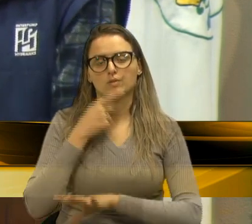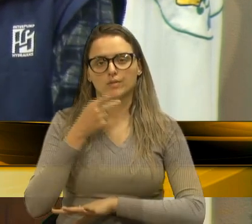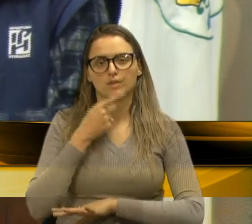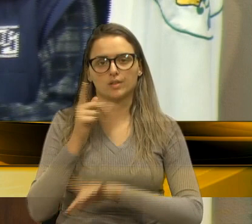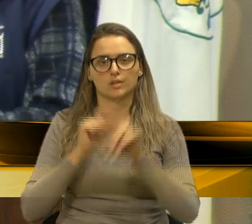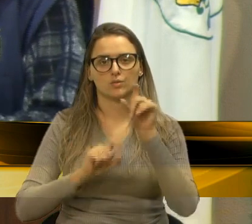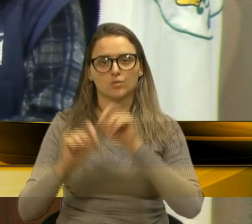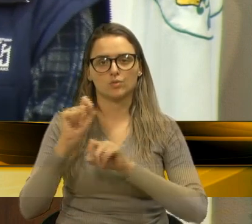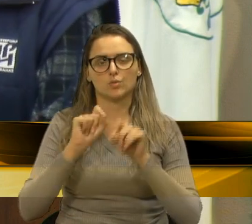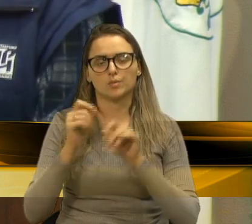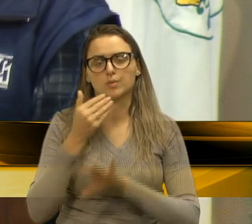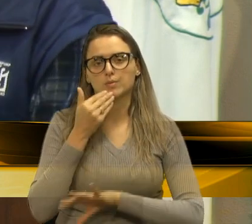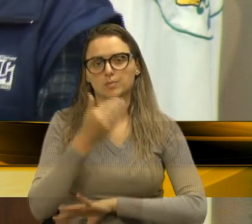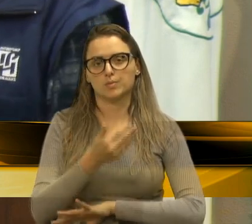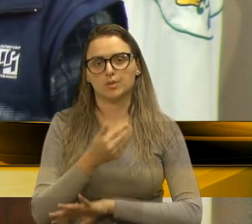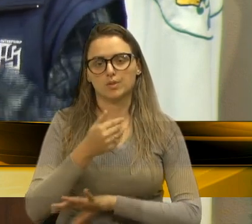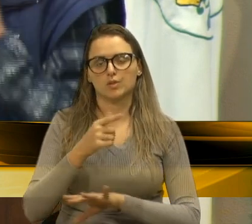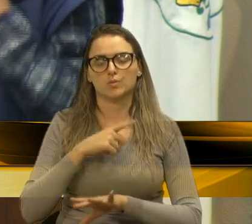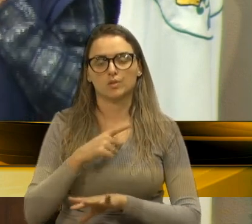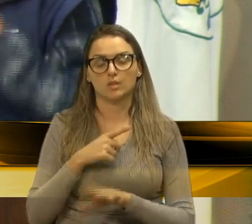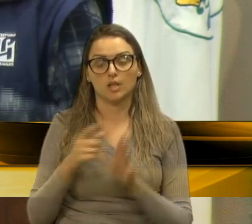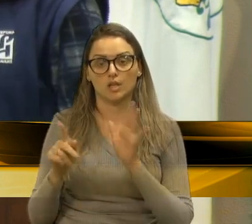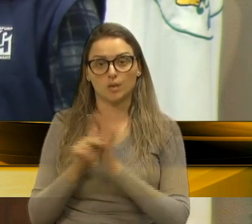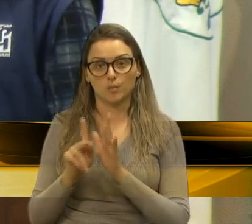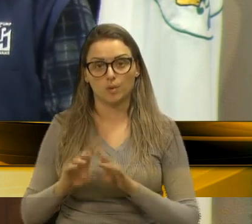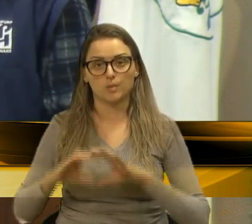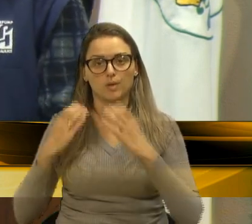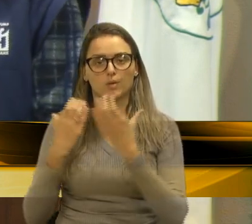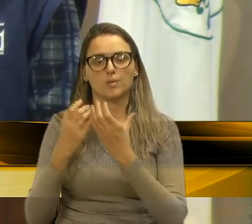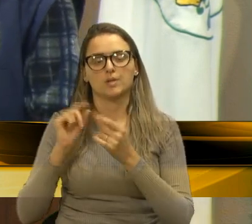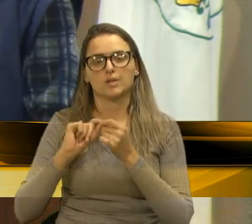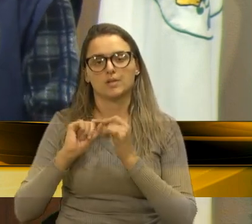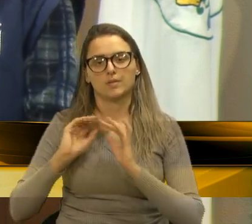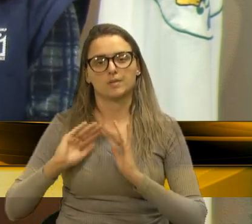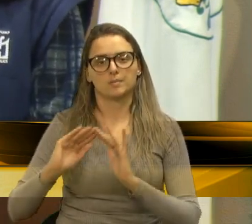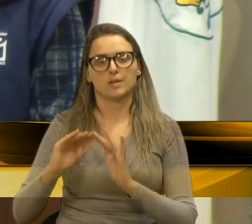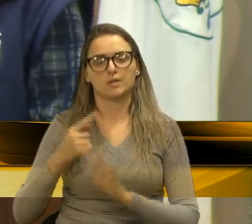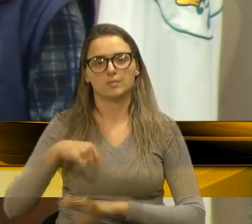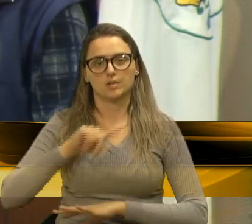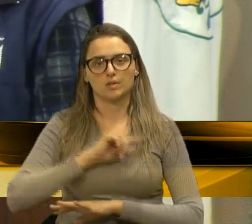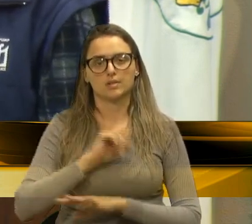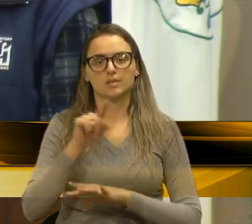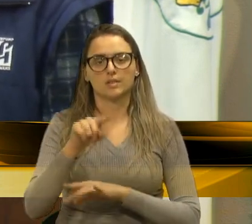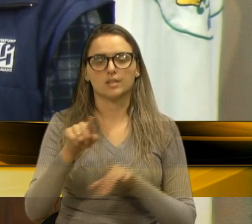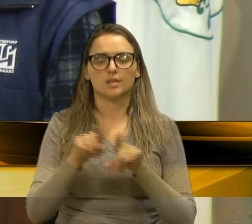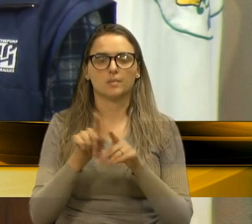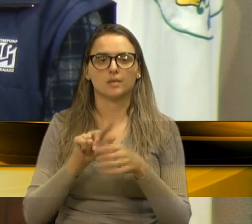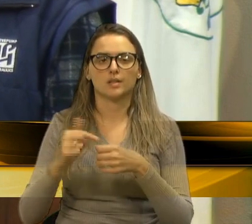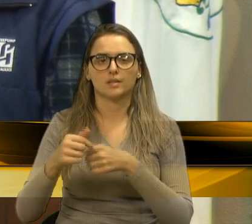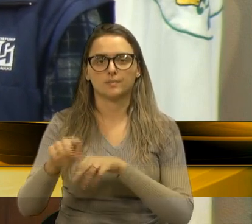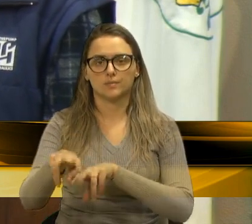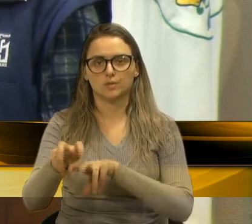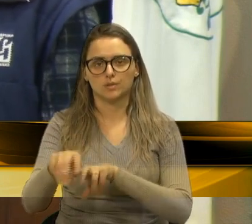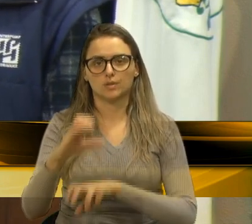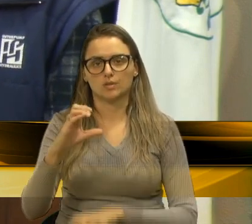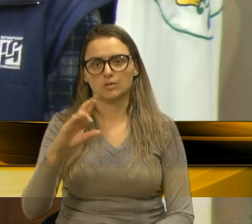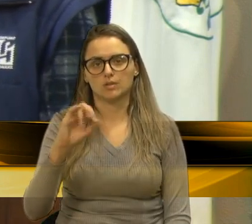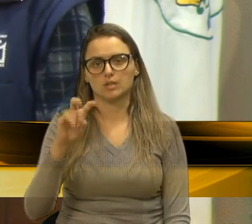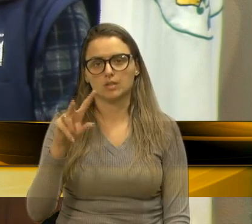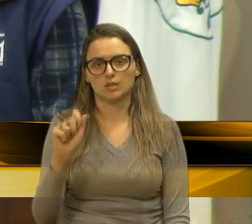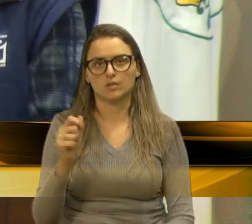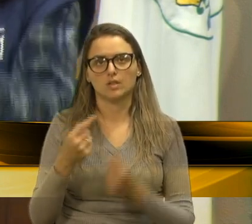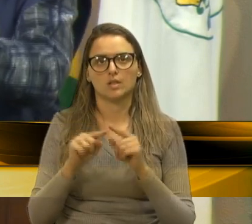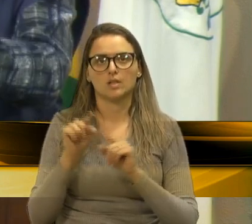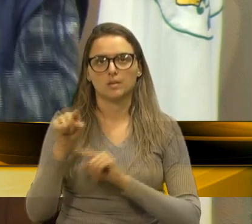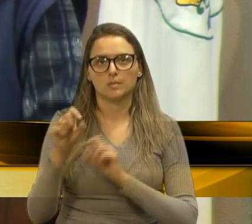nossas cobranças que nós temos da nossa população caxiense. E nesse ponto aqui, lá no interior de Criuva. Mas antes, quero então